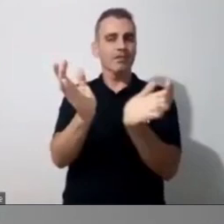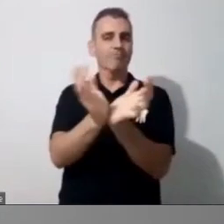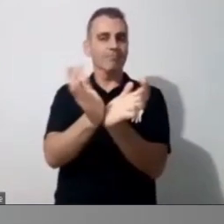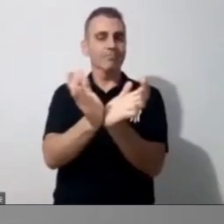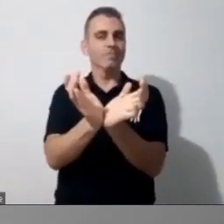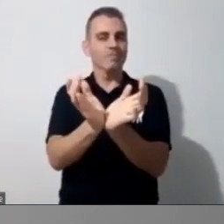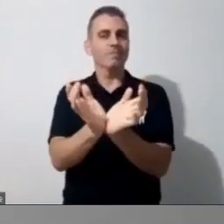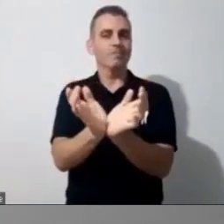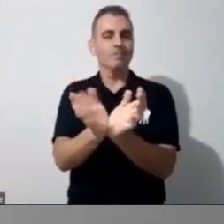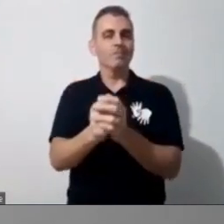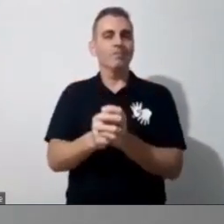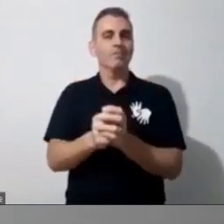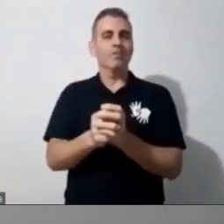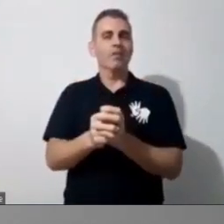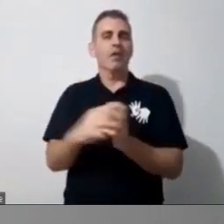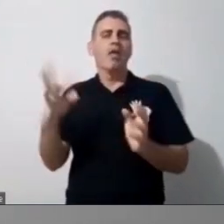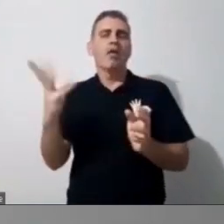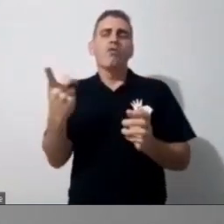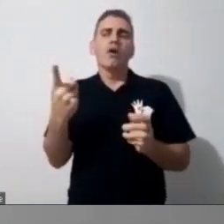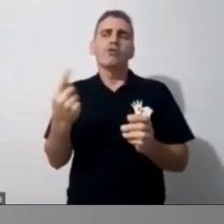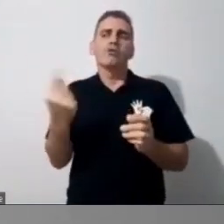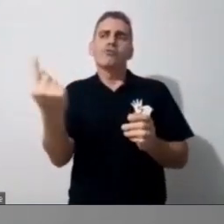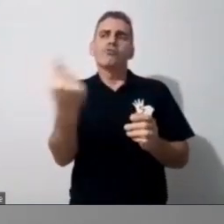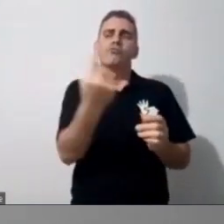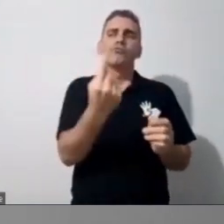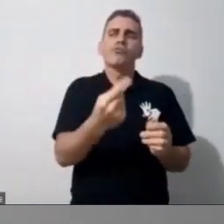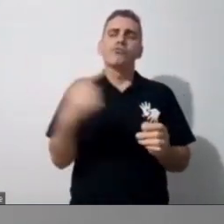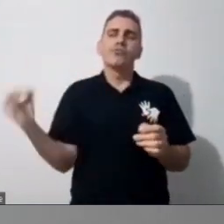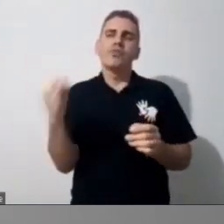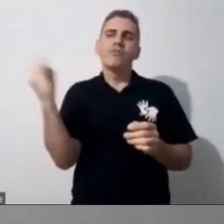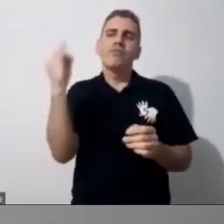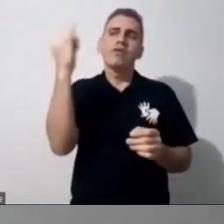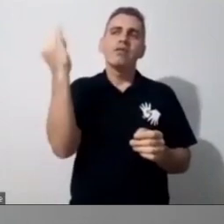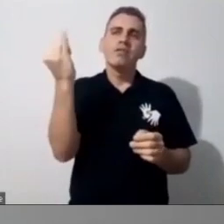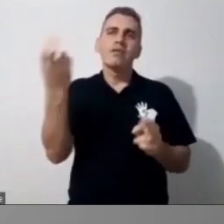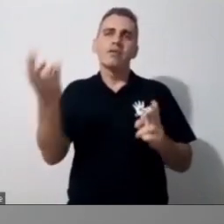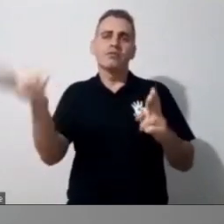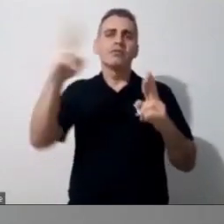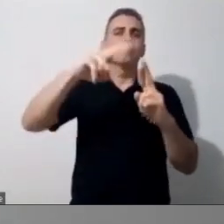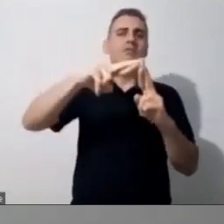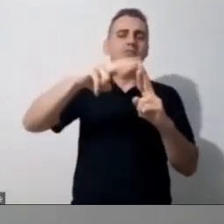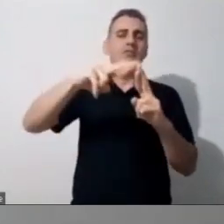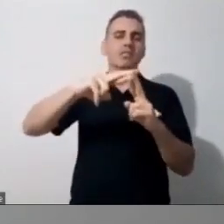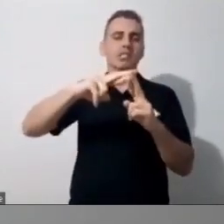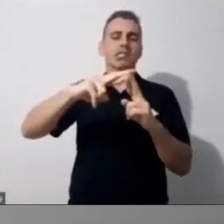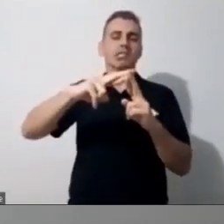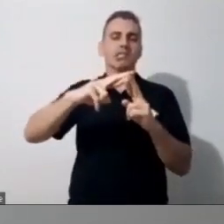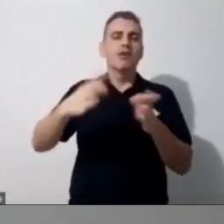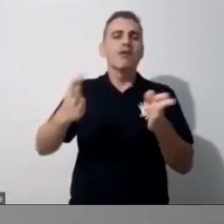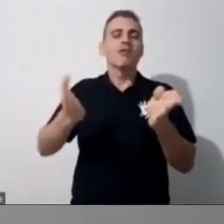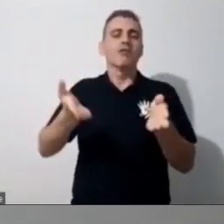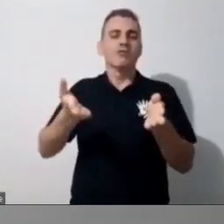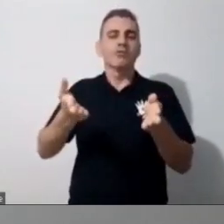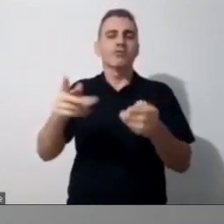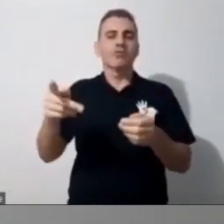quais os pontos importantes nesse momento atípico que vocês como profissionais da educação inclusiva vão